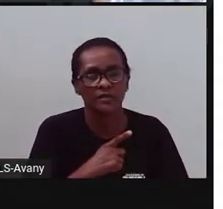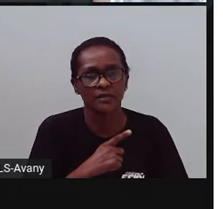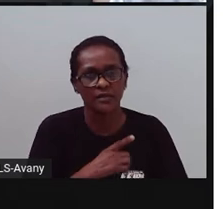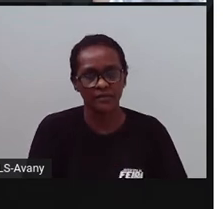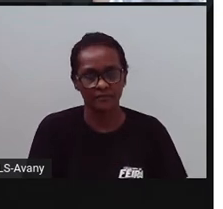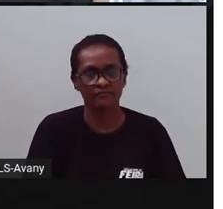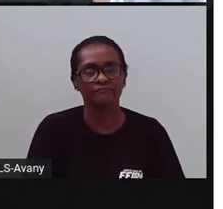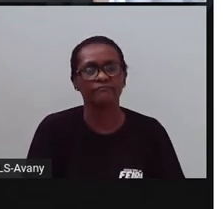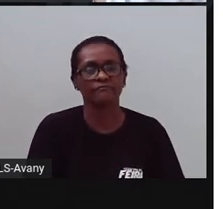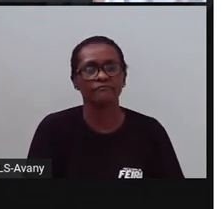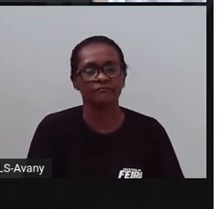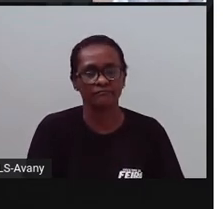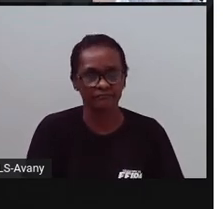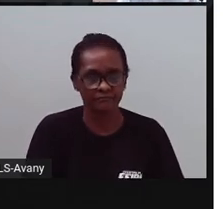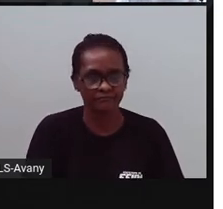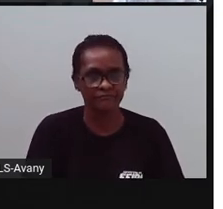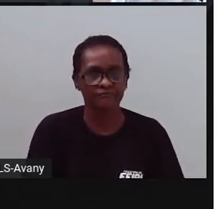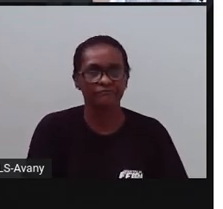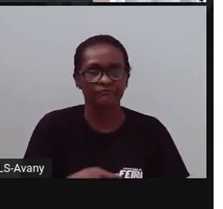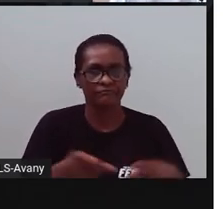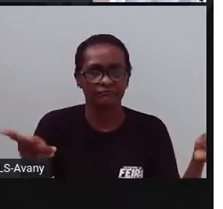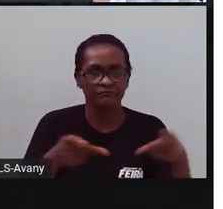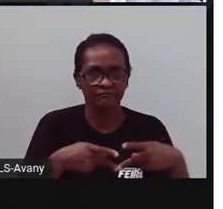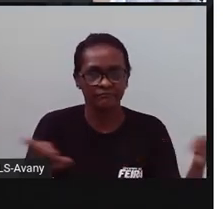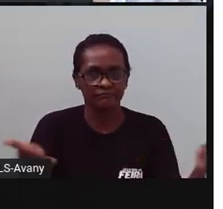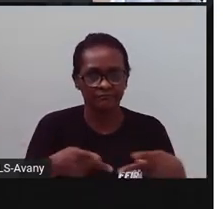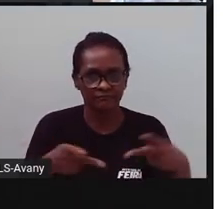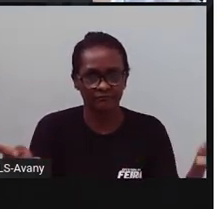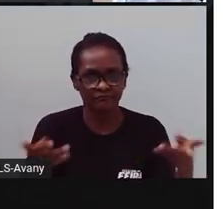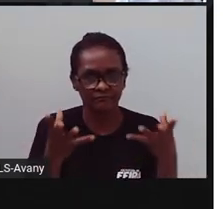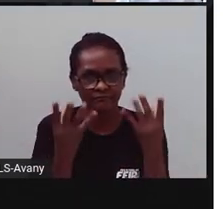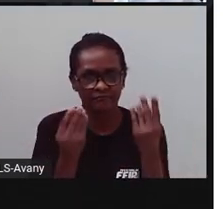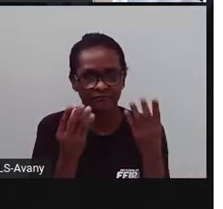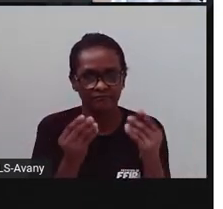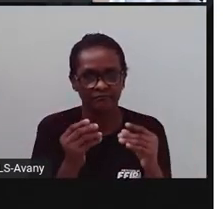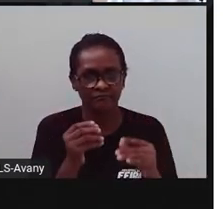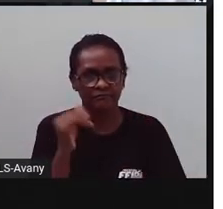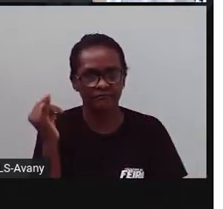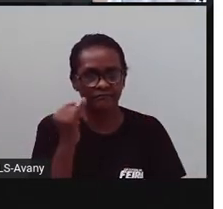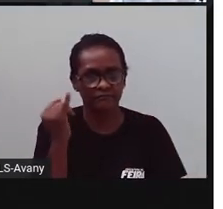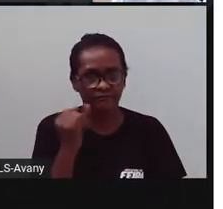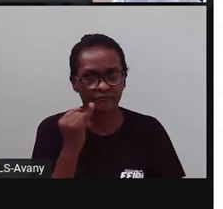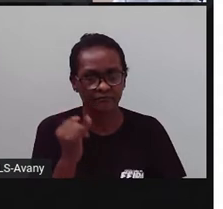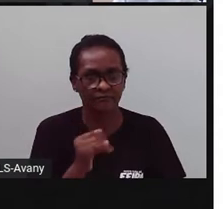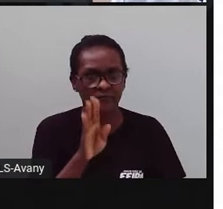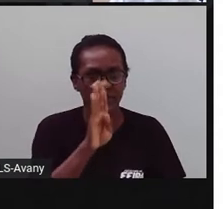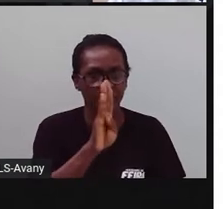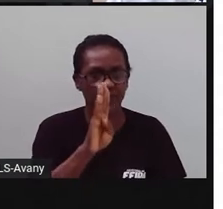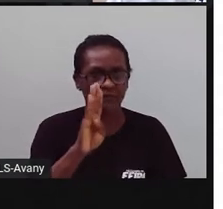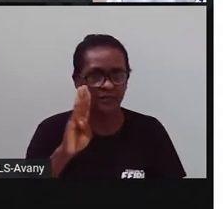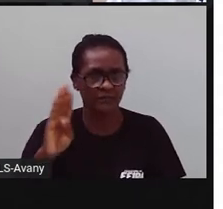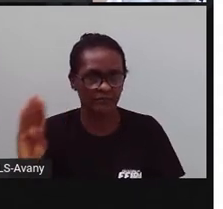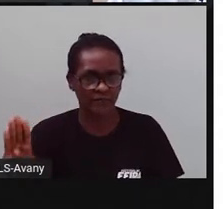do distrito, né? E aí é interessante que no Big Brother, né? Até foi citado